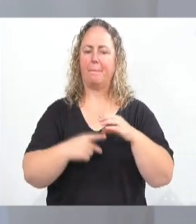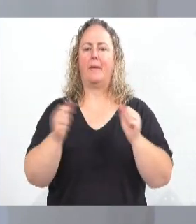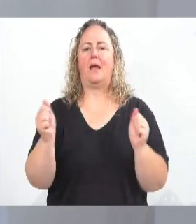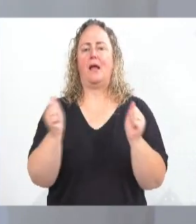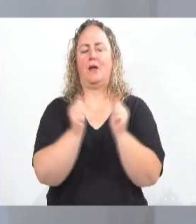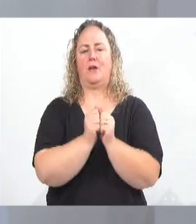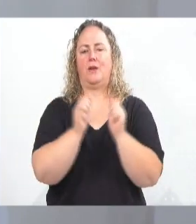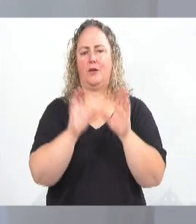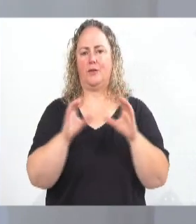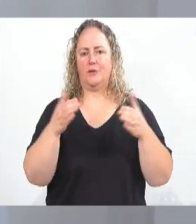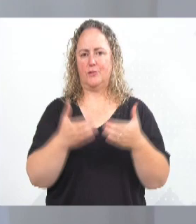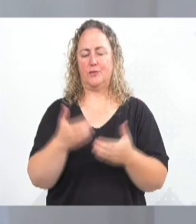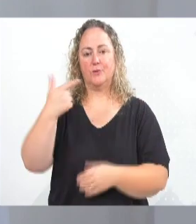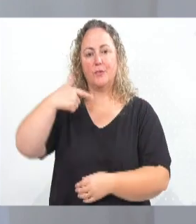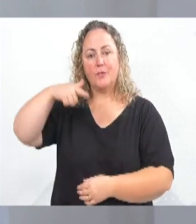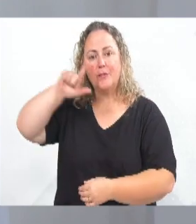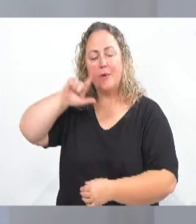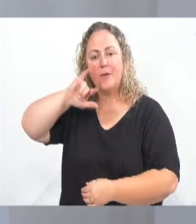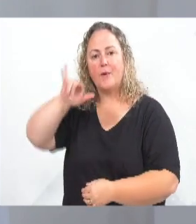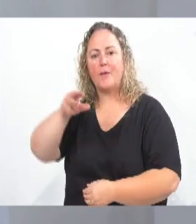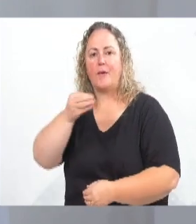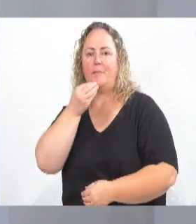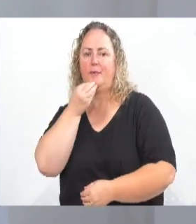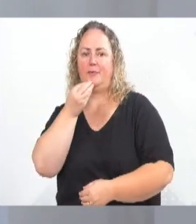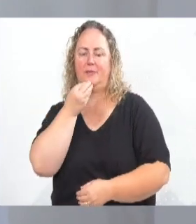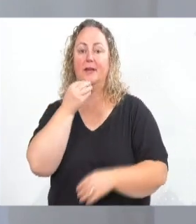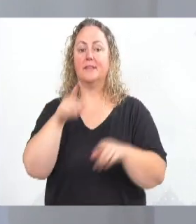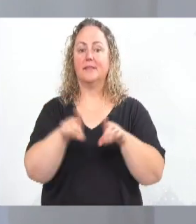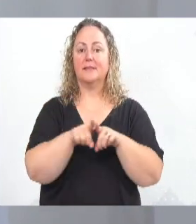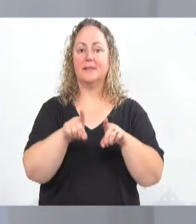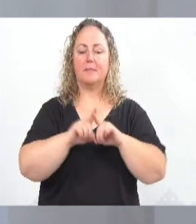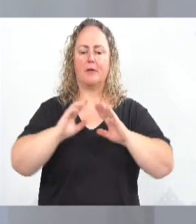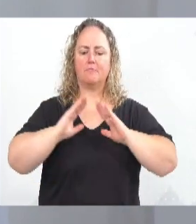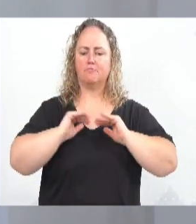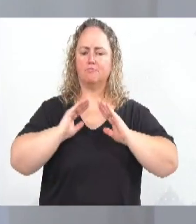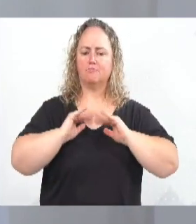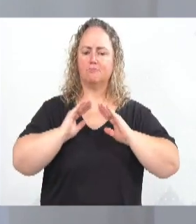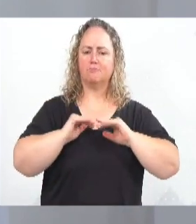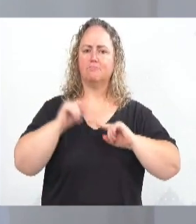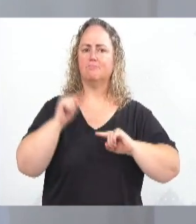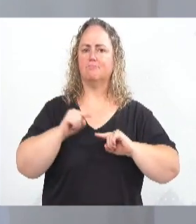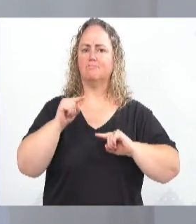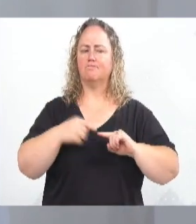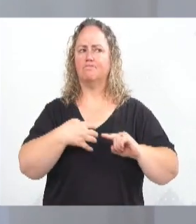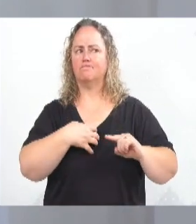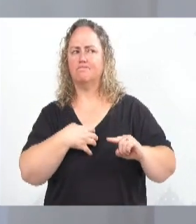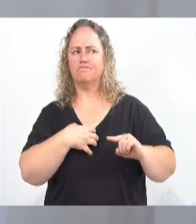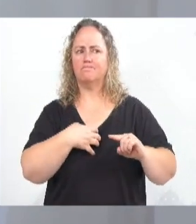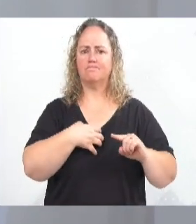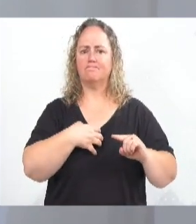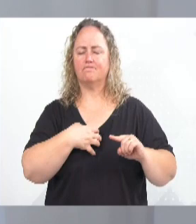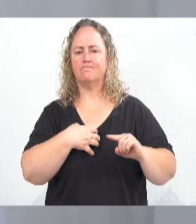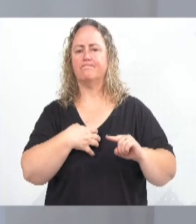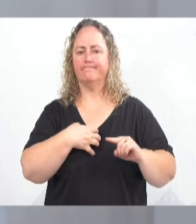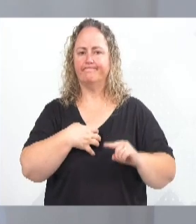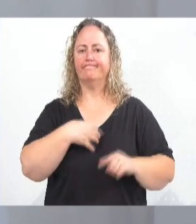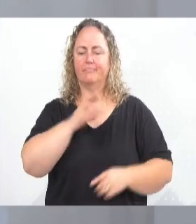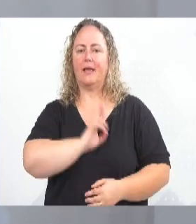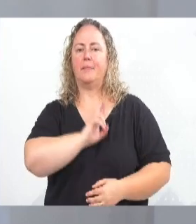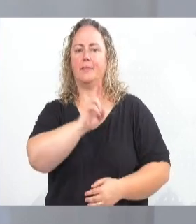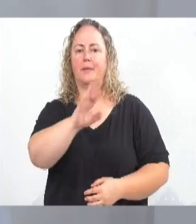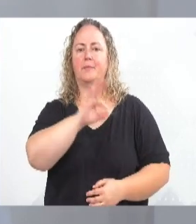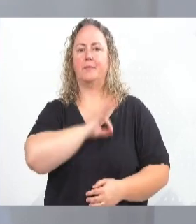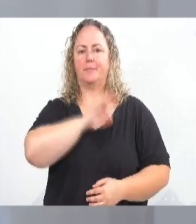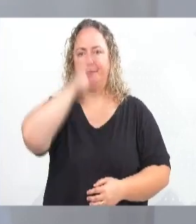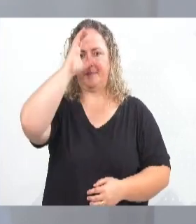ontem tivemos a oportunidade, e uma das demandas que também eles sentem a falta de um representante da Polícia